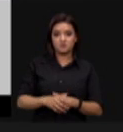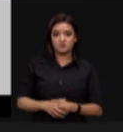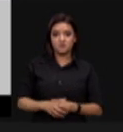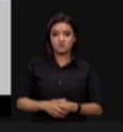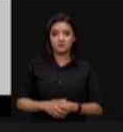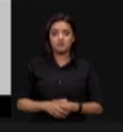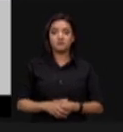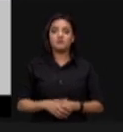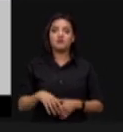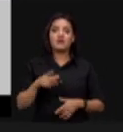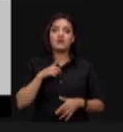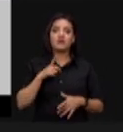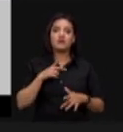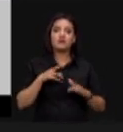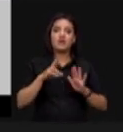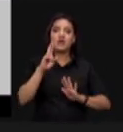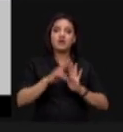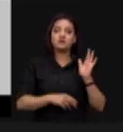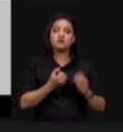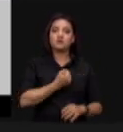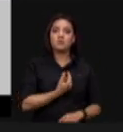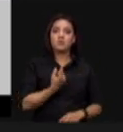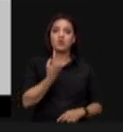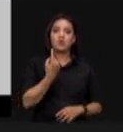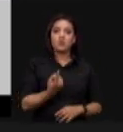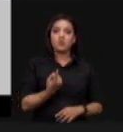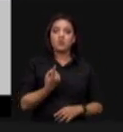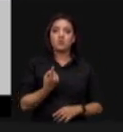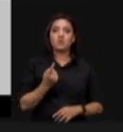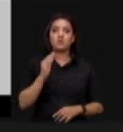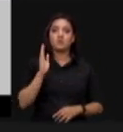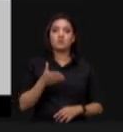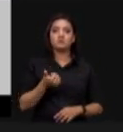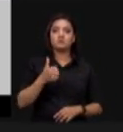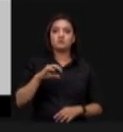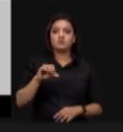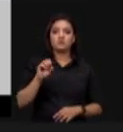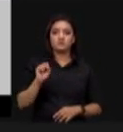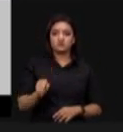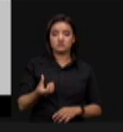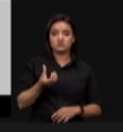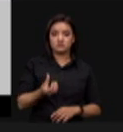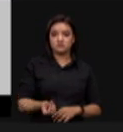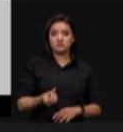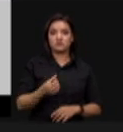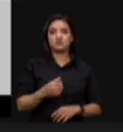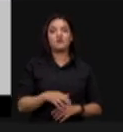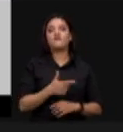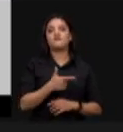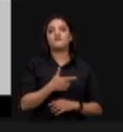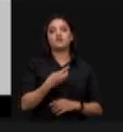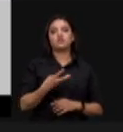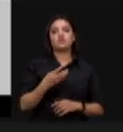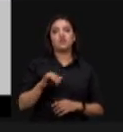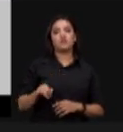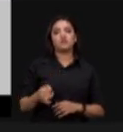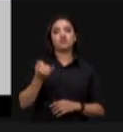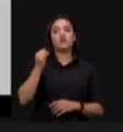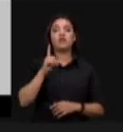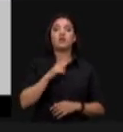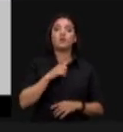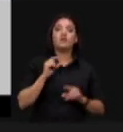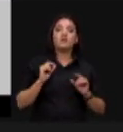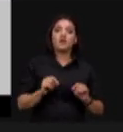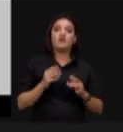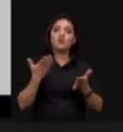a resolução 1 de 86 do conselho nacional do meio ambiente de 23 de janeiro de 86 que instituiu o